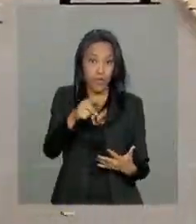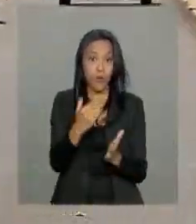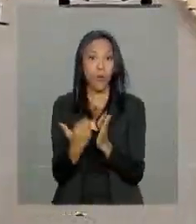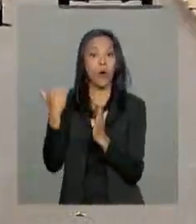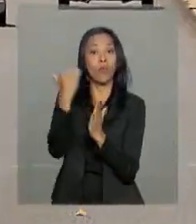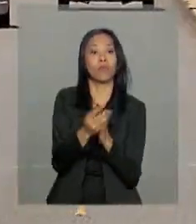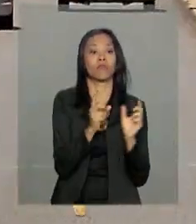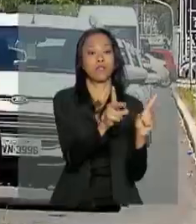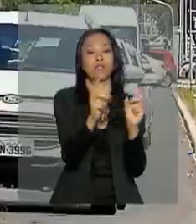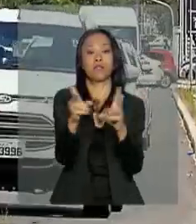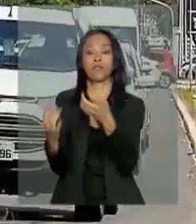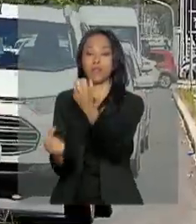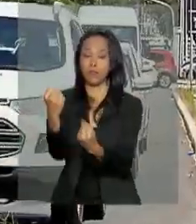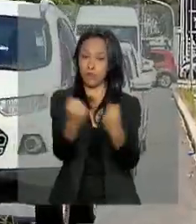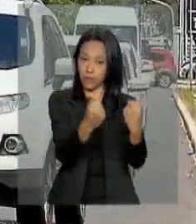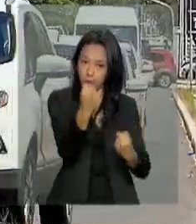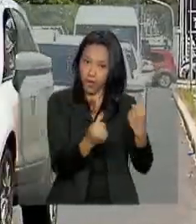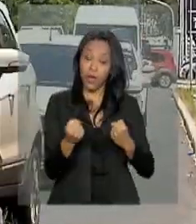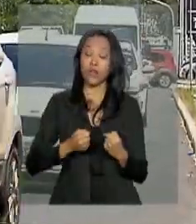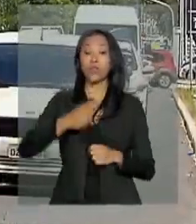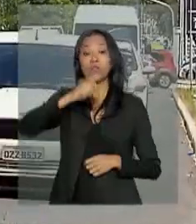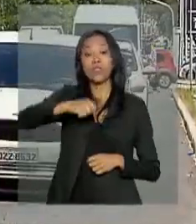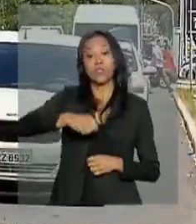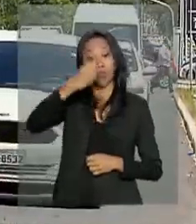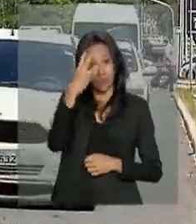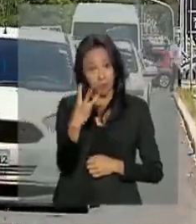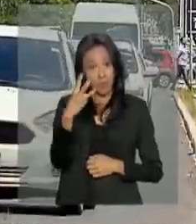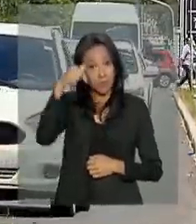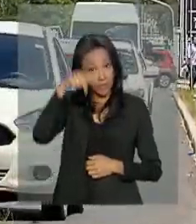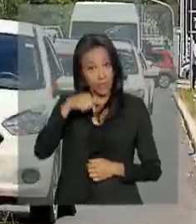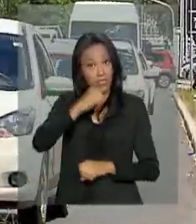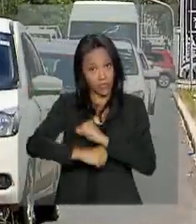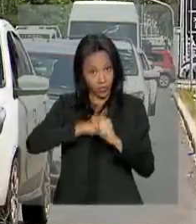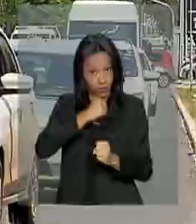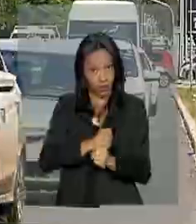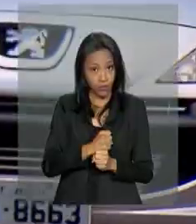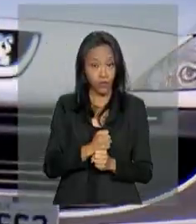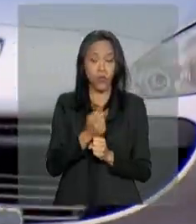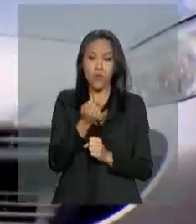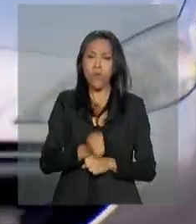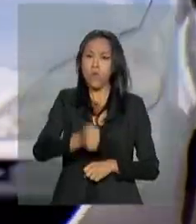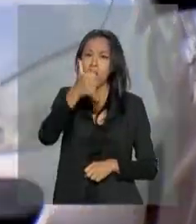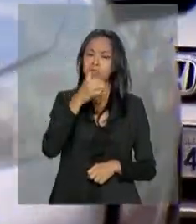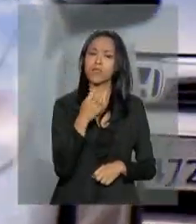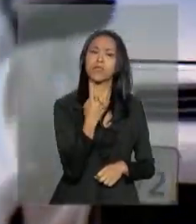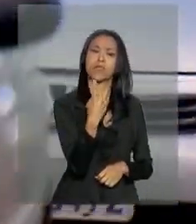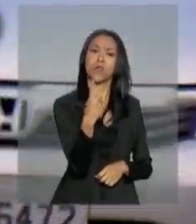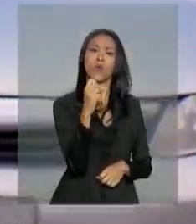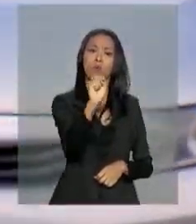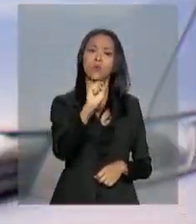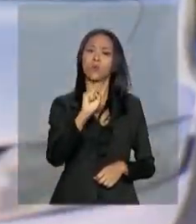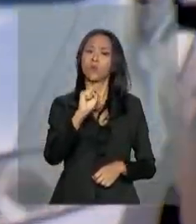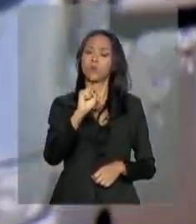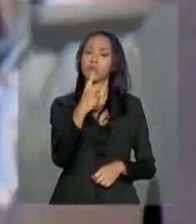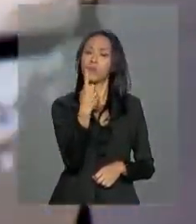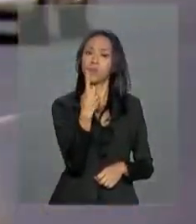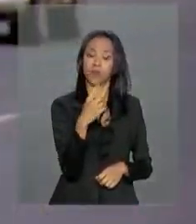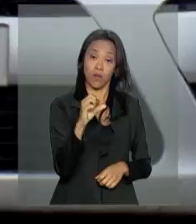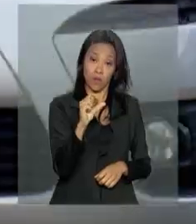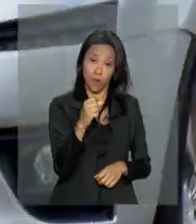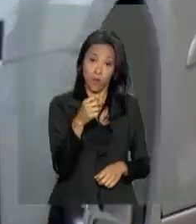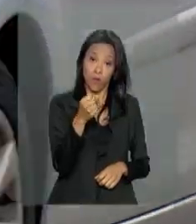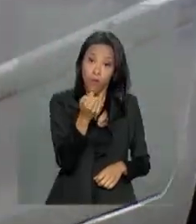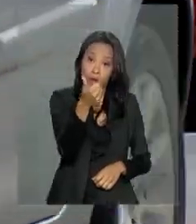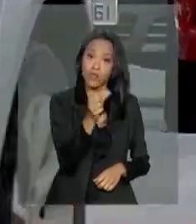nas vendas também foi registrado nos três primeiros meses deste ano. Foram quase 800 mil emplacamentos no primeiro trimestre